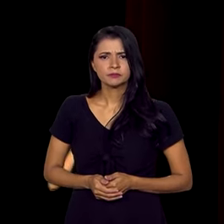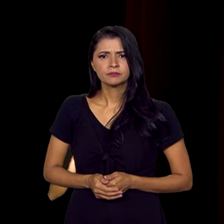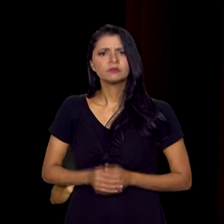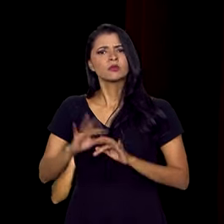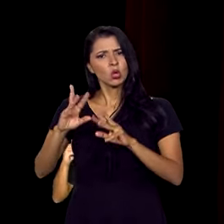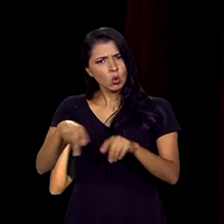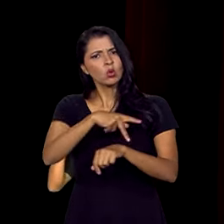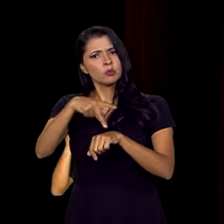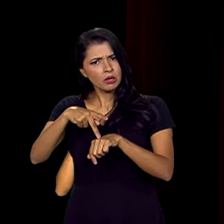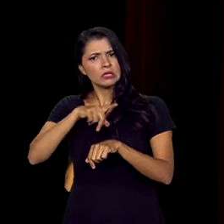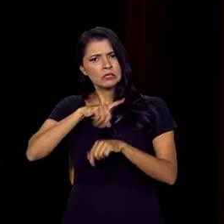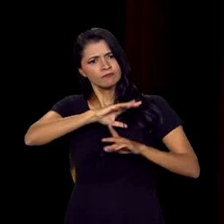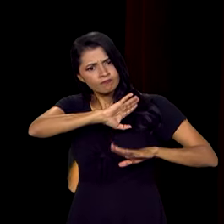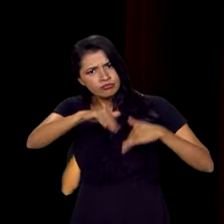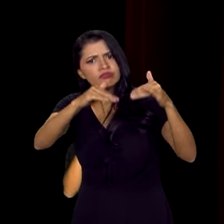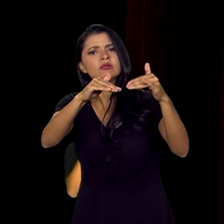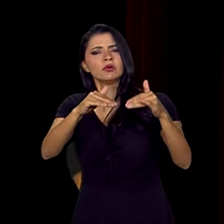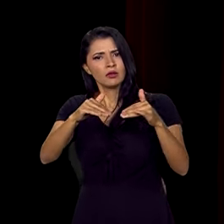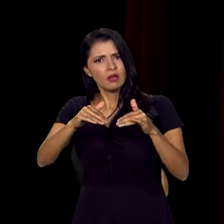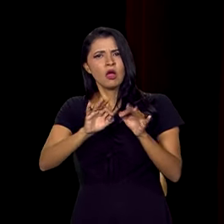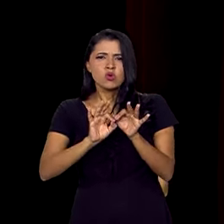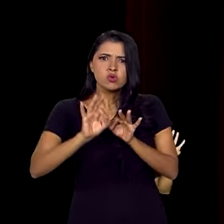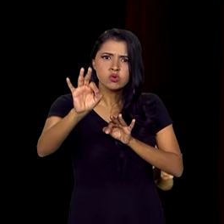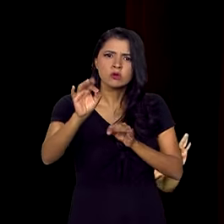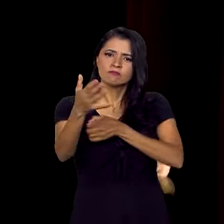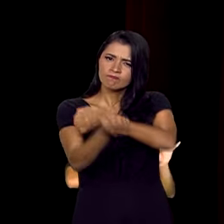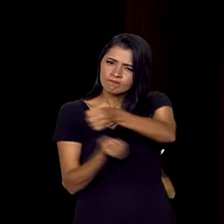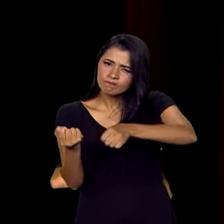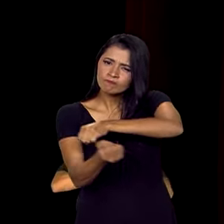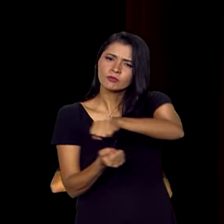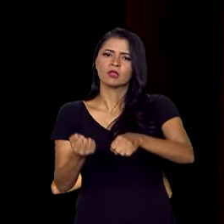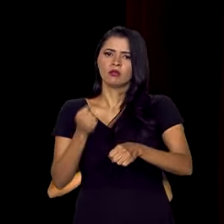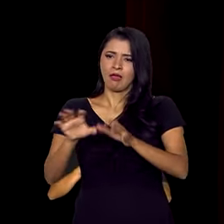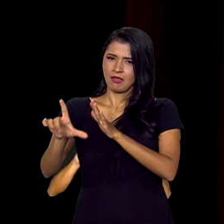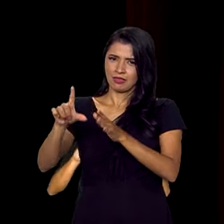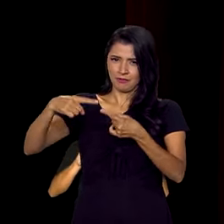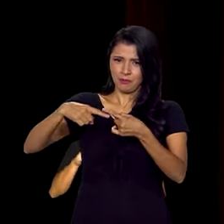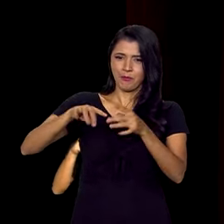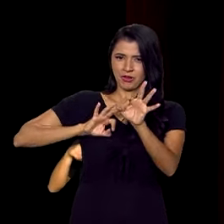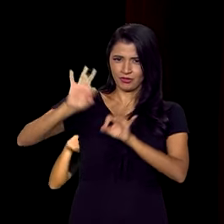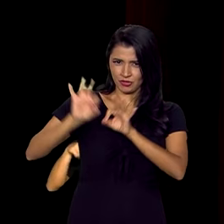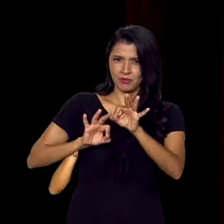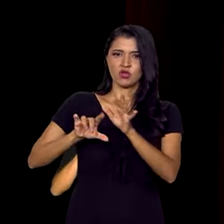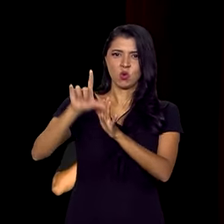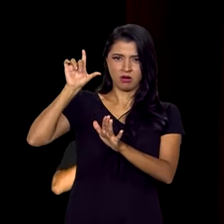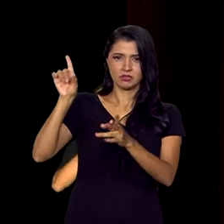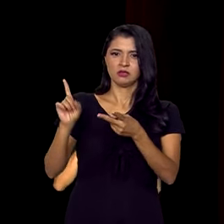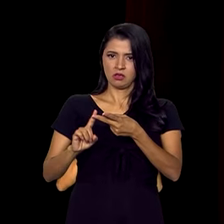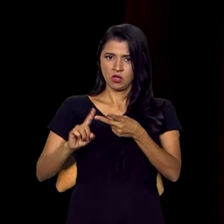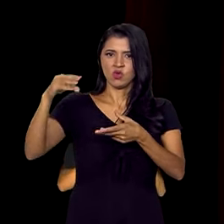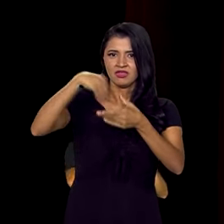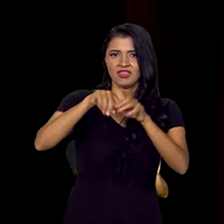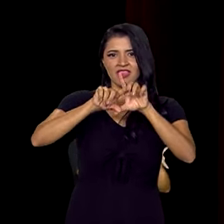Todos os países do mundo que tiveram progressos longos e sustentáveis, além de planejamento, teve o que está no